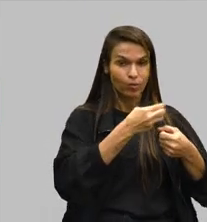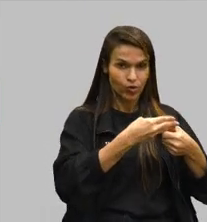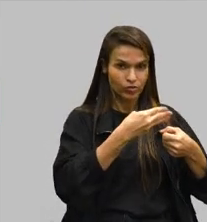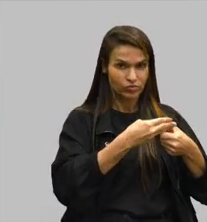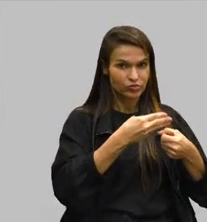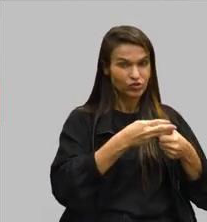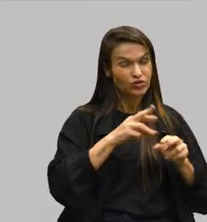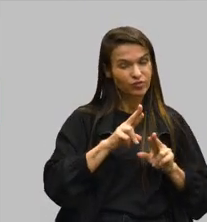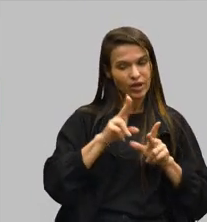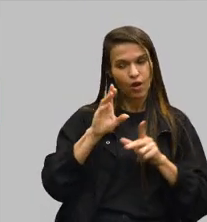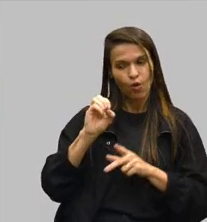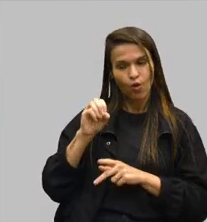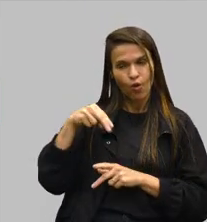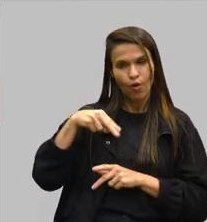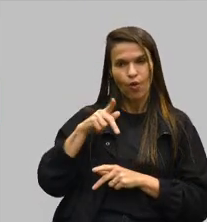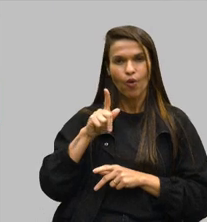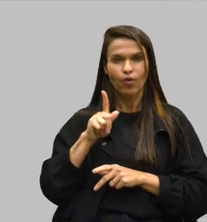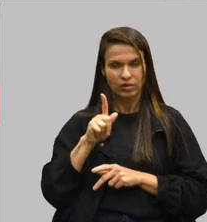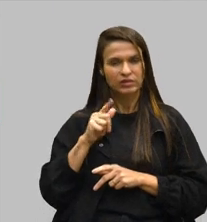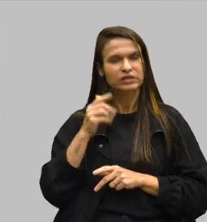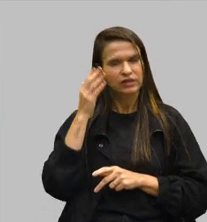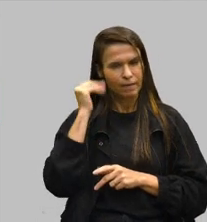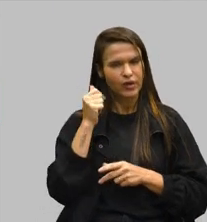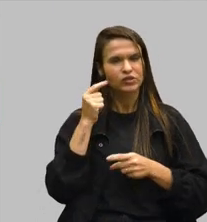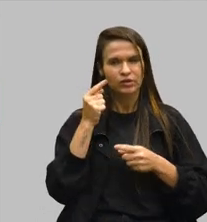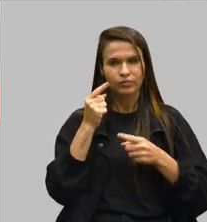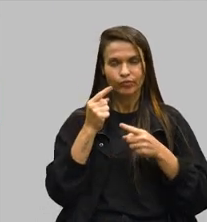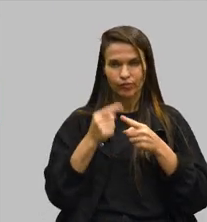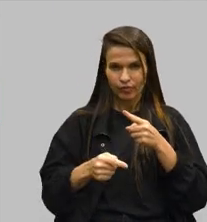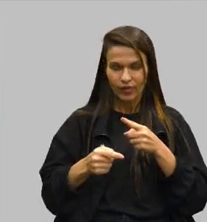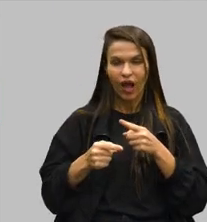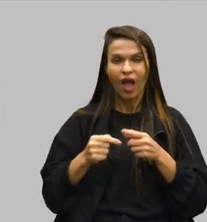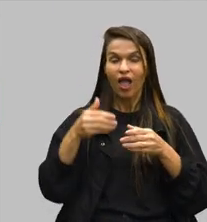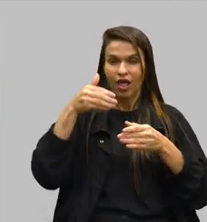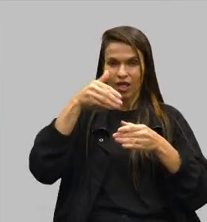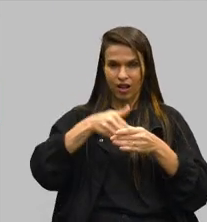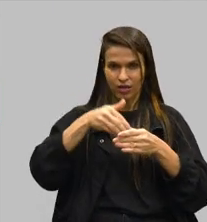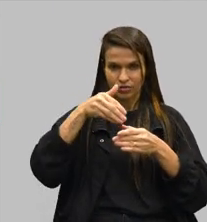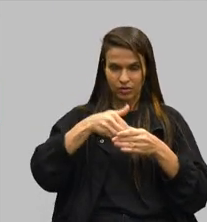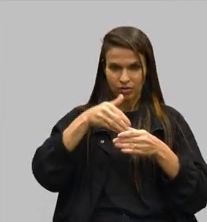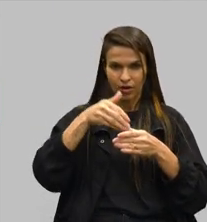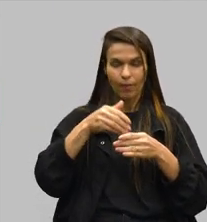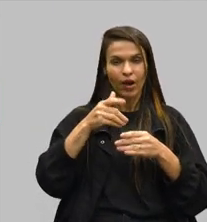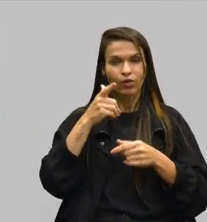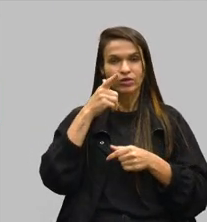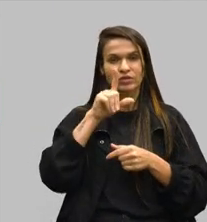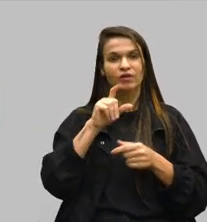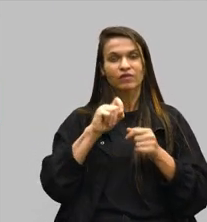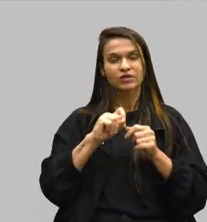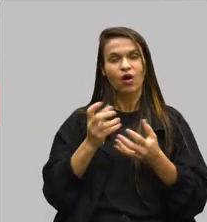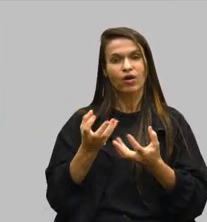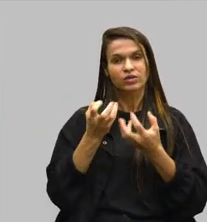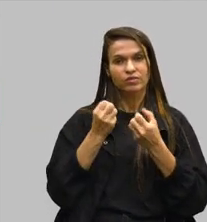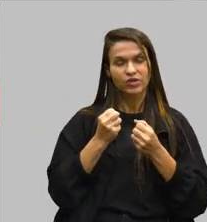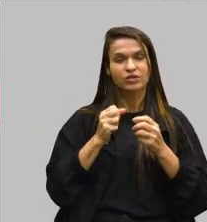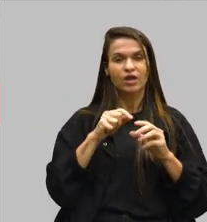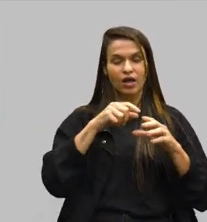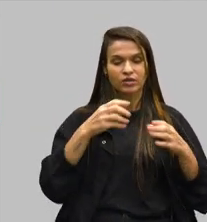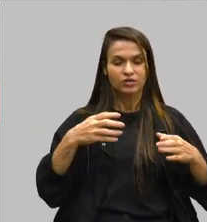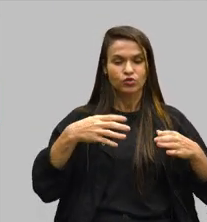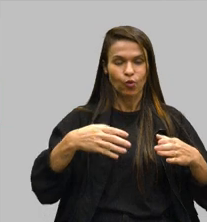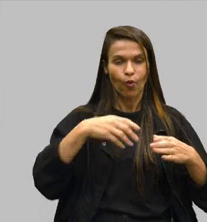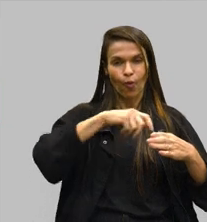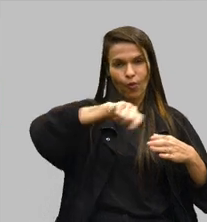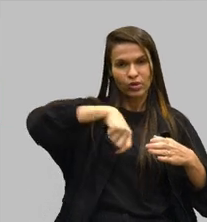e não pelas ONGs, pois nós sabemos que há vedação eleitoral para poder fazer o recebimento dessas cozinhas esse ano,